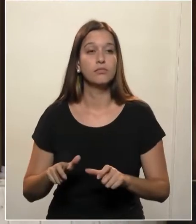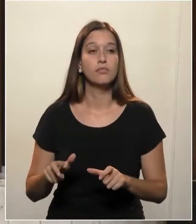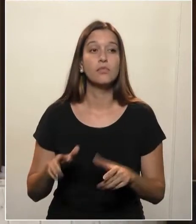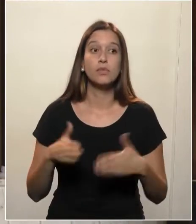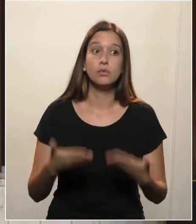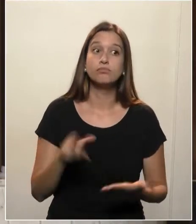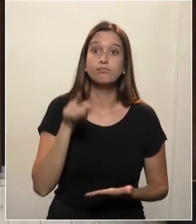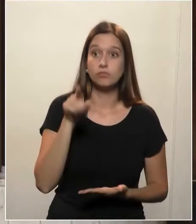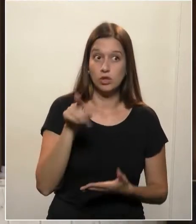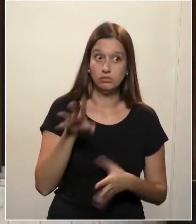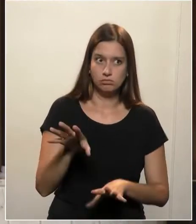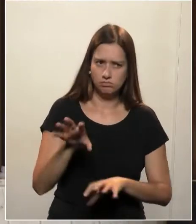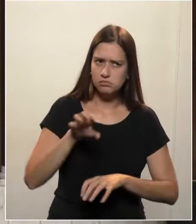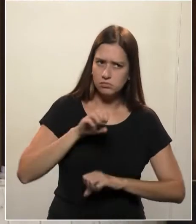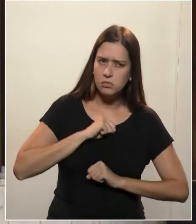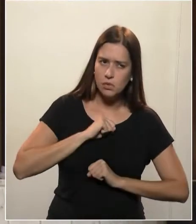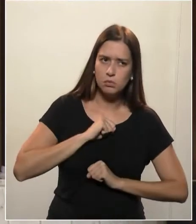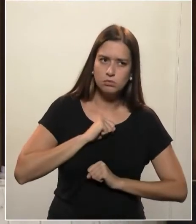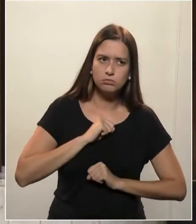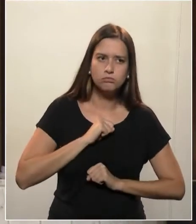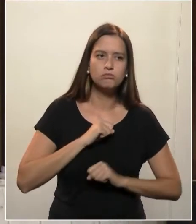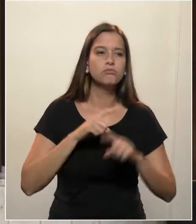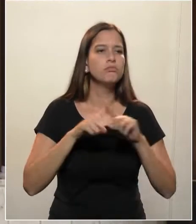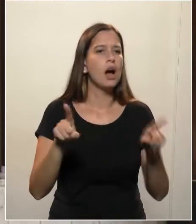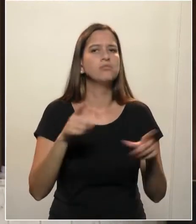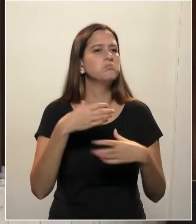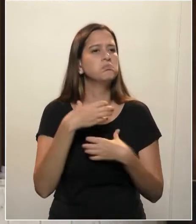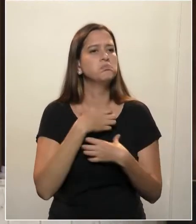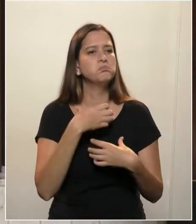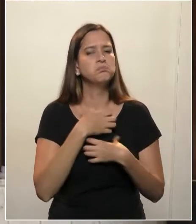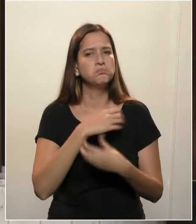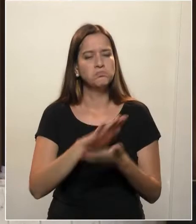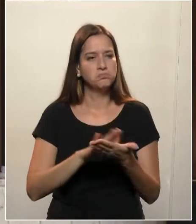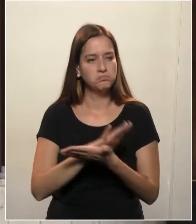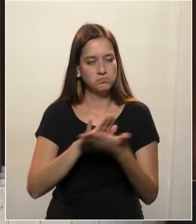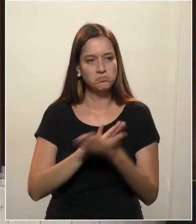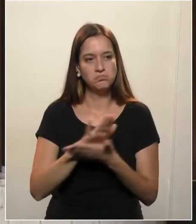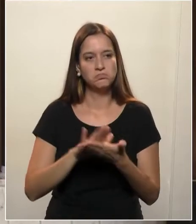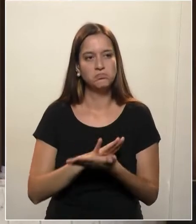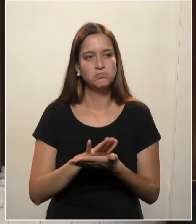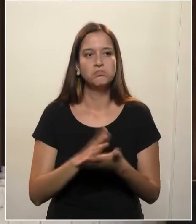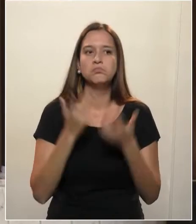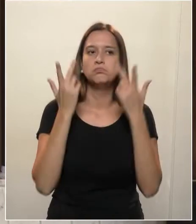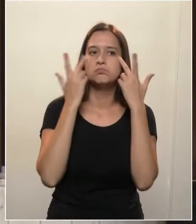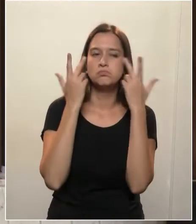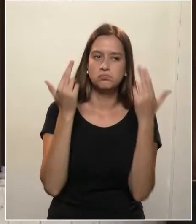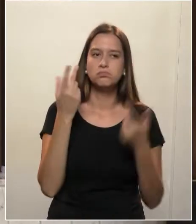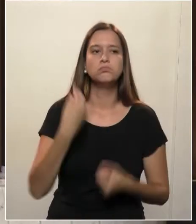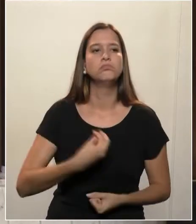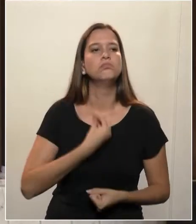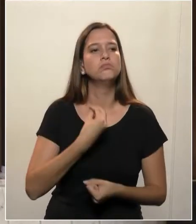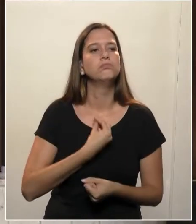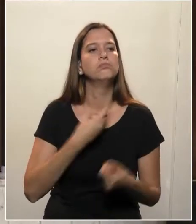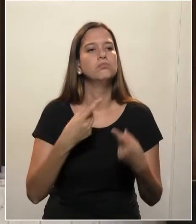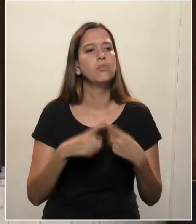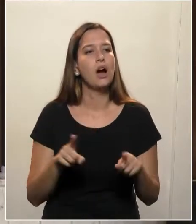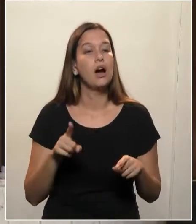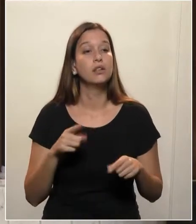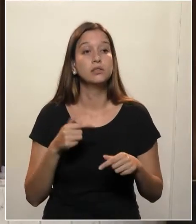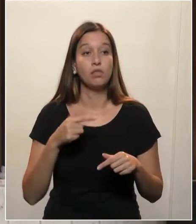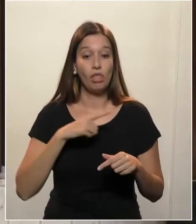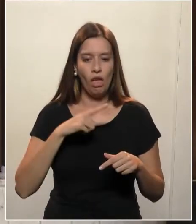infecção, não têm sintomas e logicamente eles transmitem a doença.